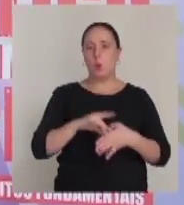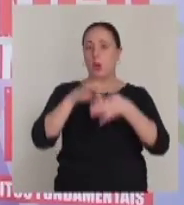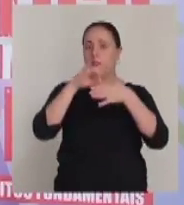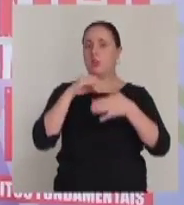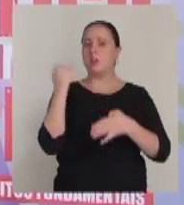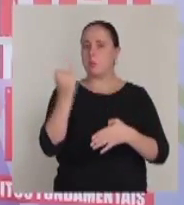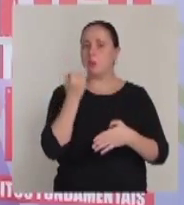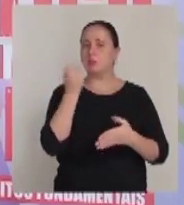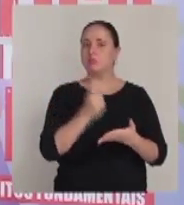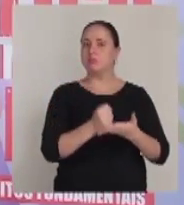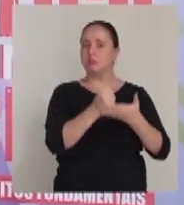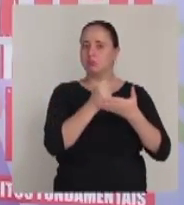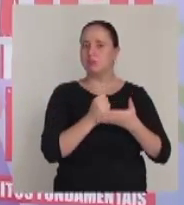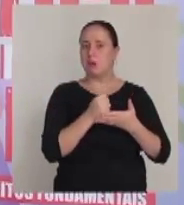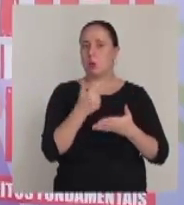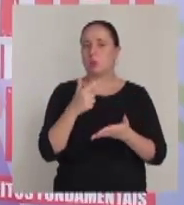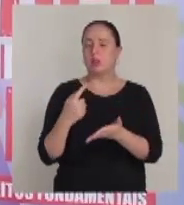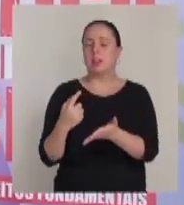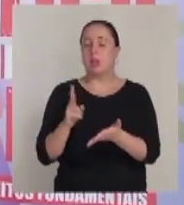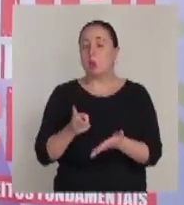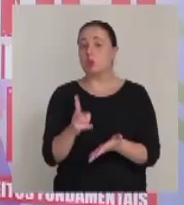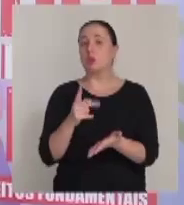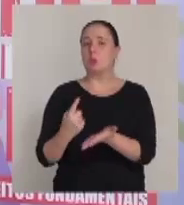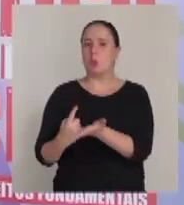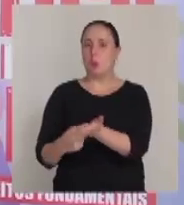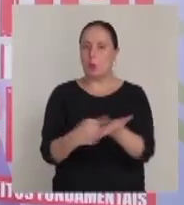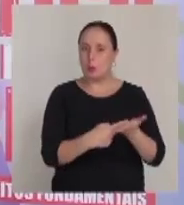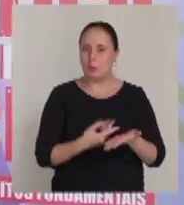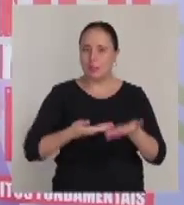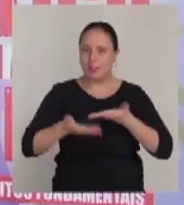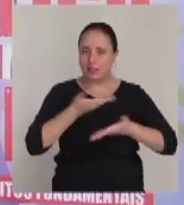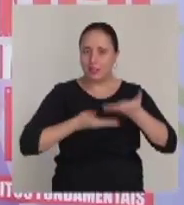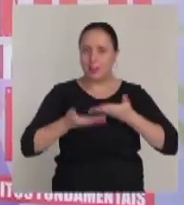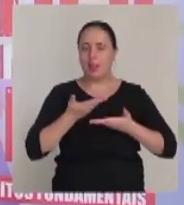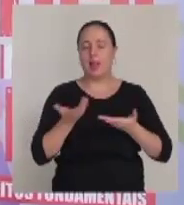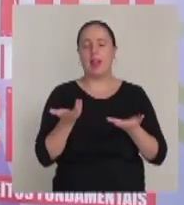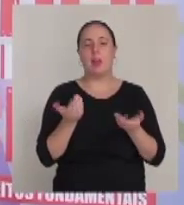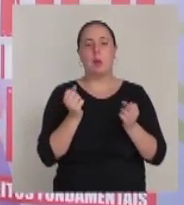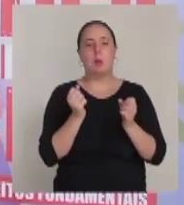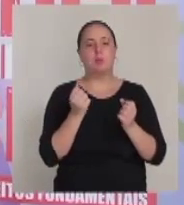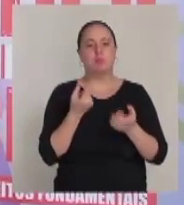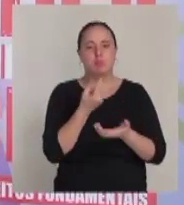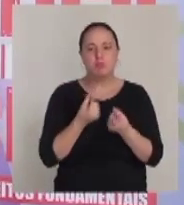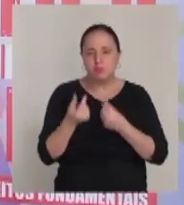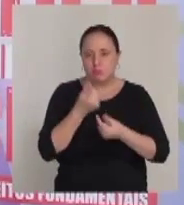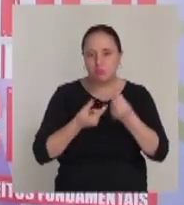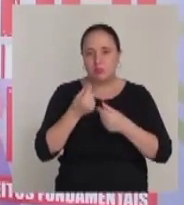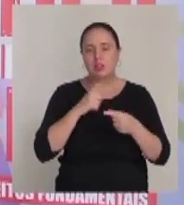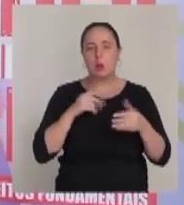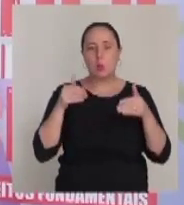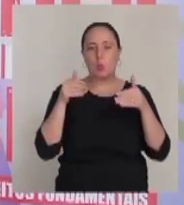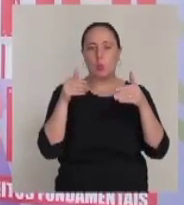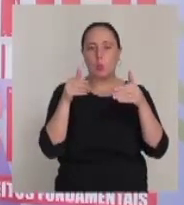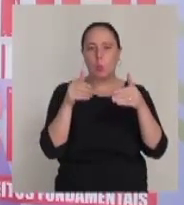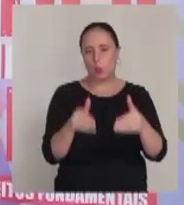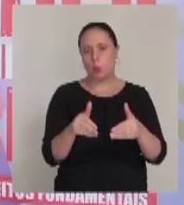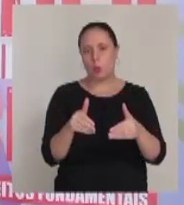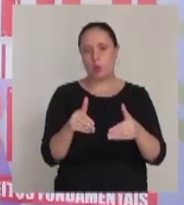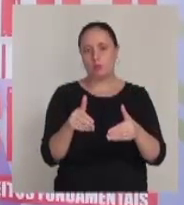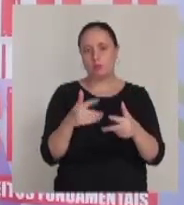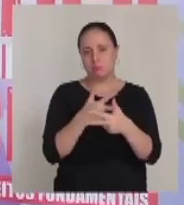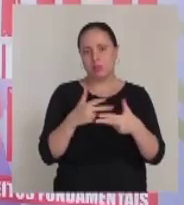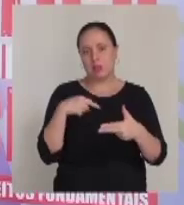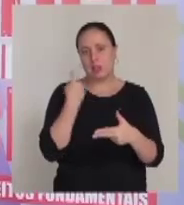liderança muito importante na medida em que não tem os compromissos associados ao poder econômico que vem direcionando